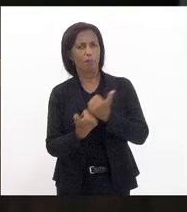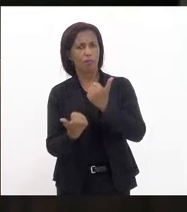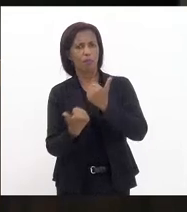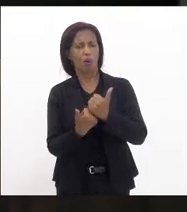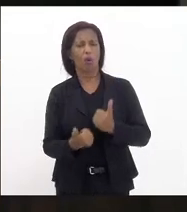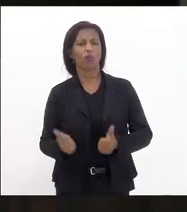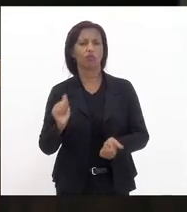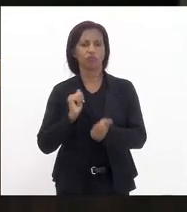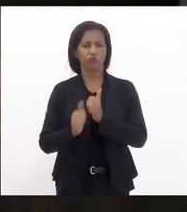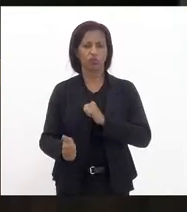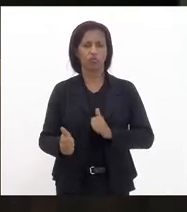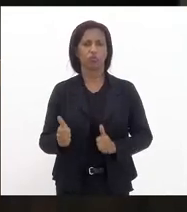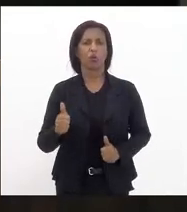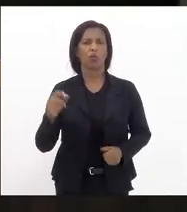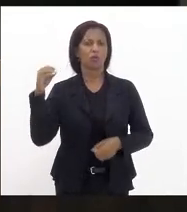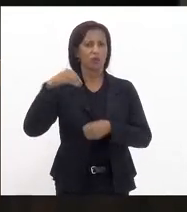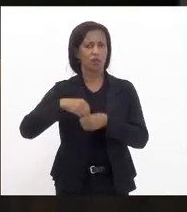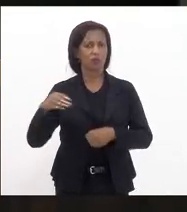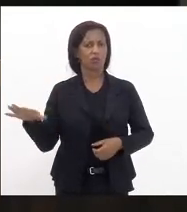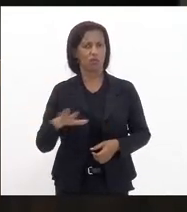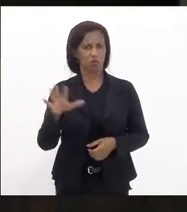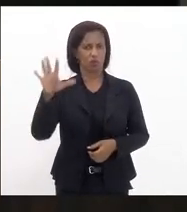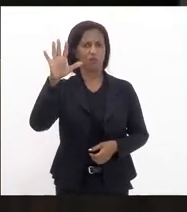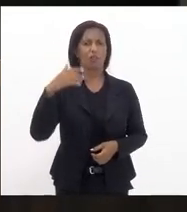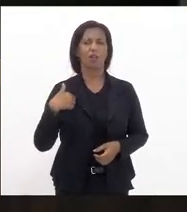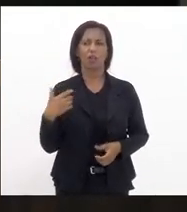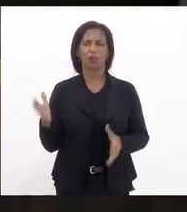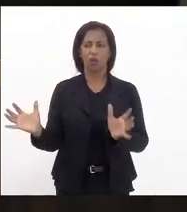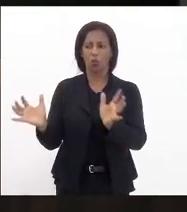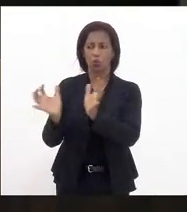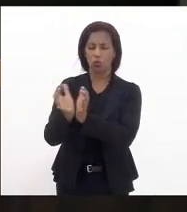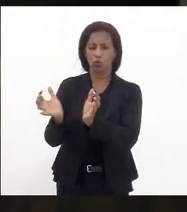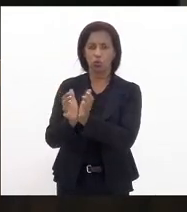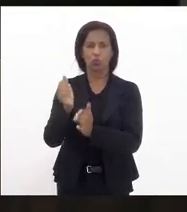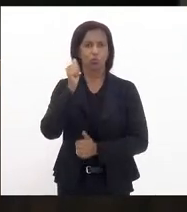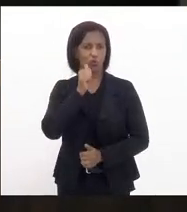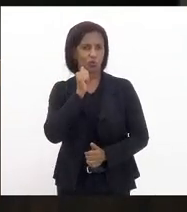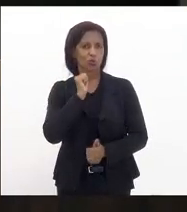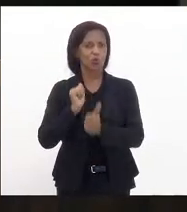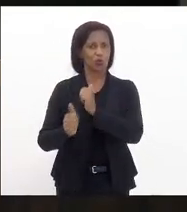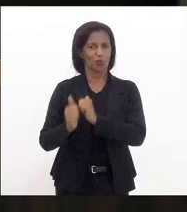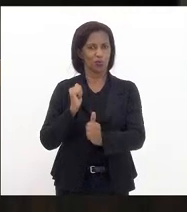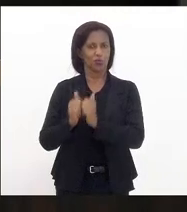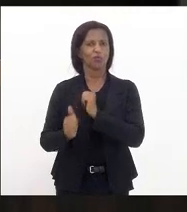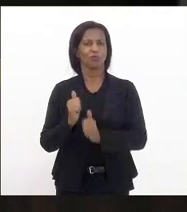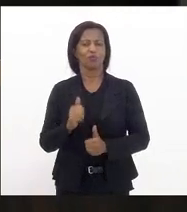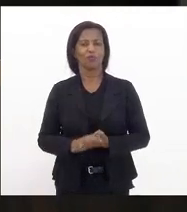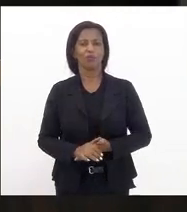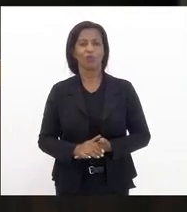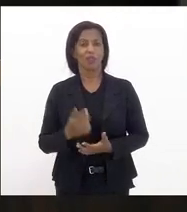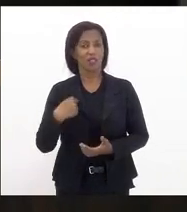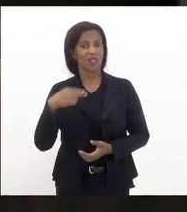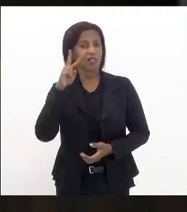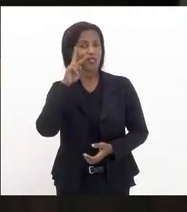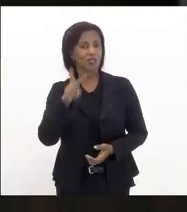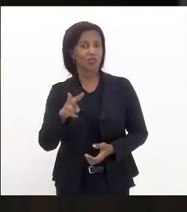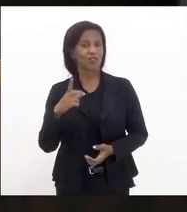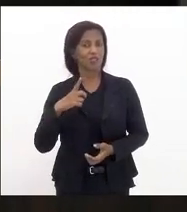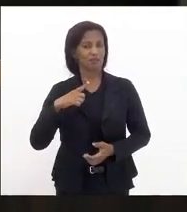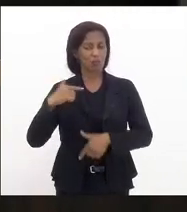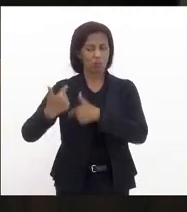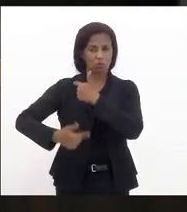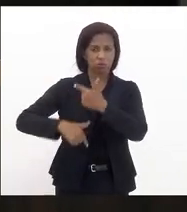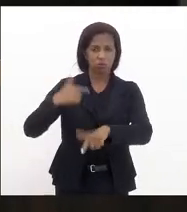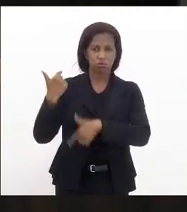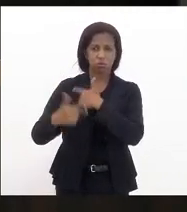feminino dentro das comunidades eu tenho apoiado alguns grupos de meninas que jogam futebol e a gente vê que há muita luta